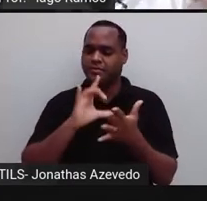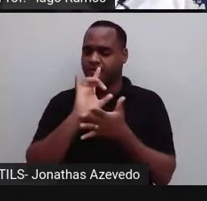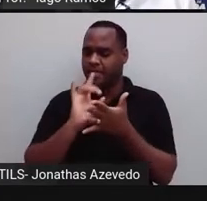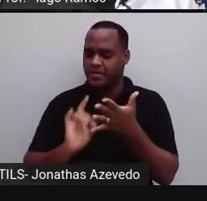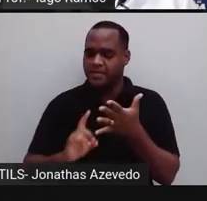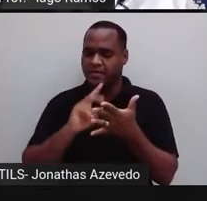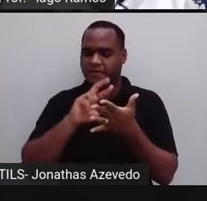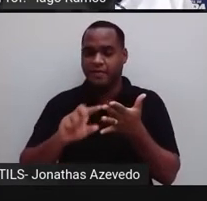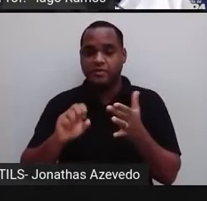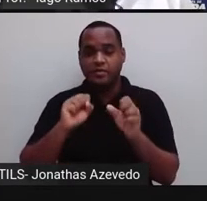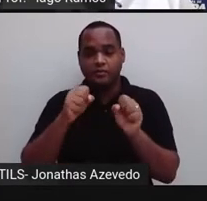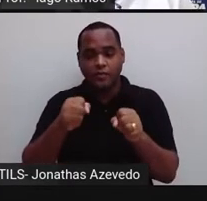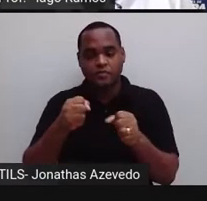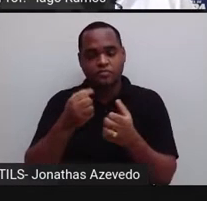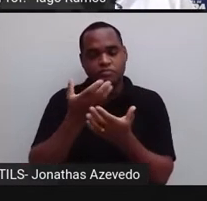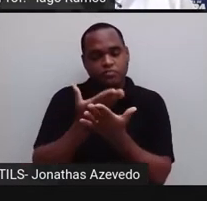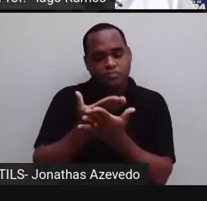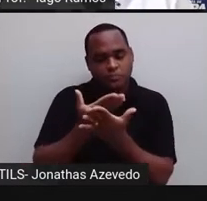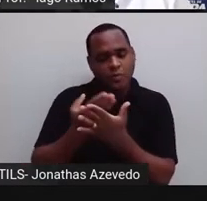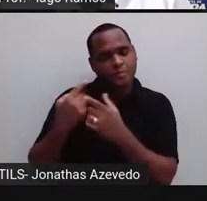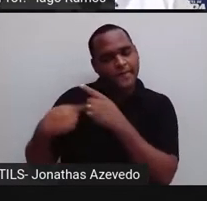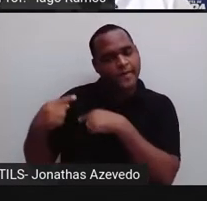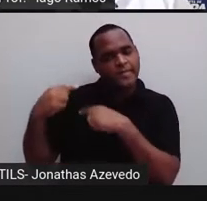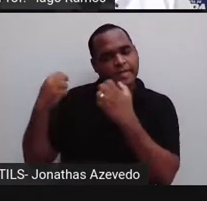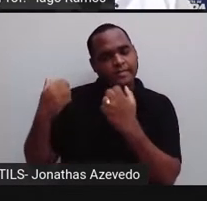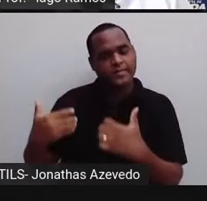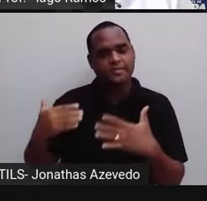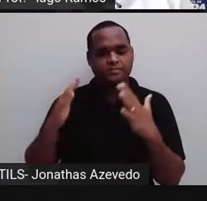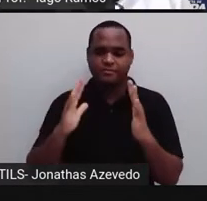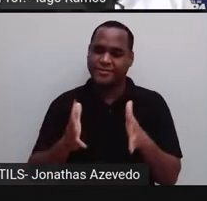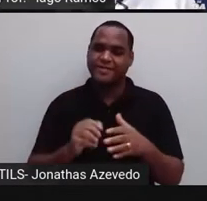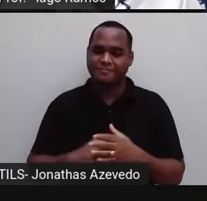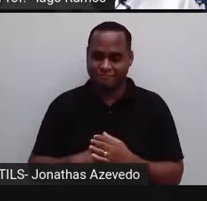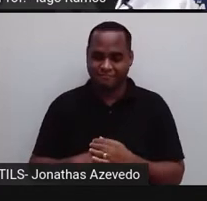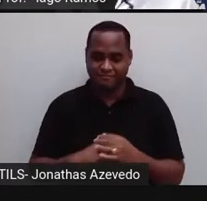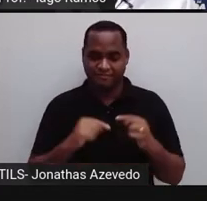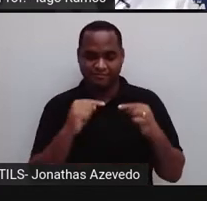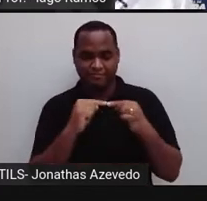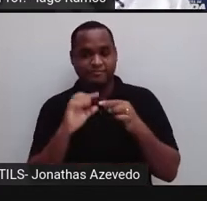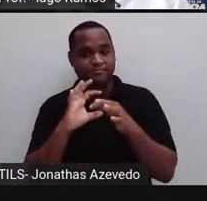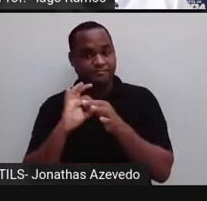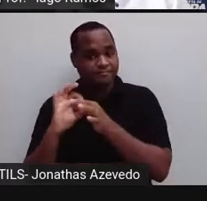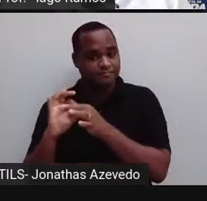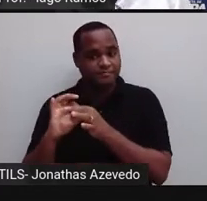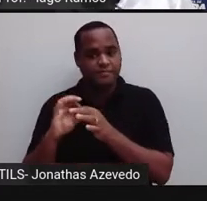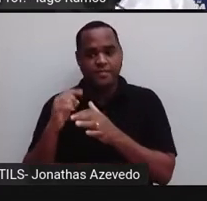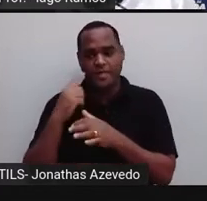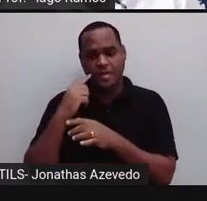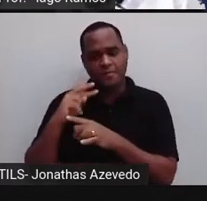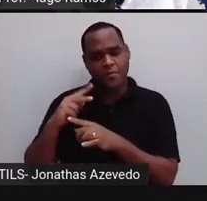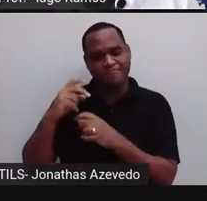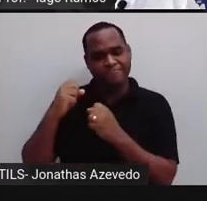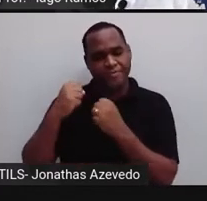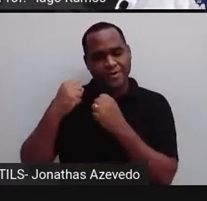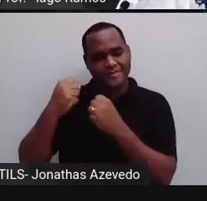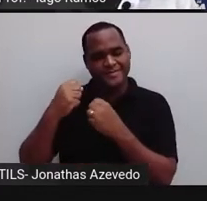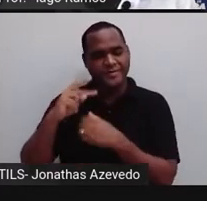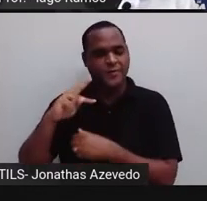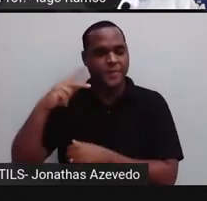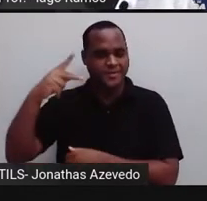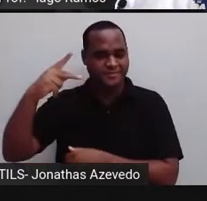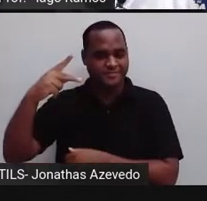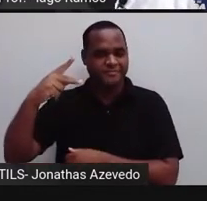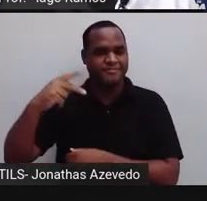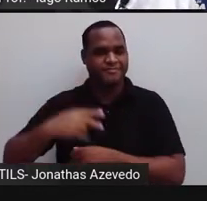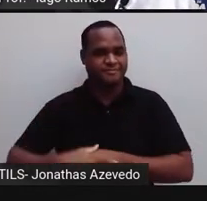estudou em aulas anteriores, que tem a ver com a potenciação, tá bom? Então já quero começar